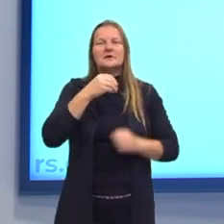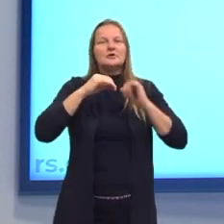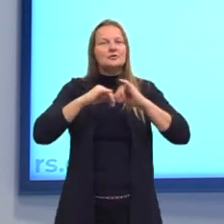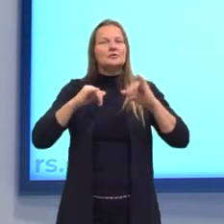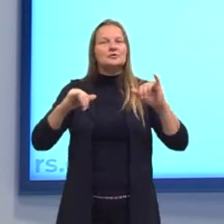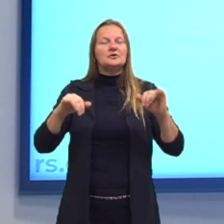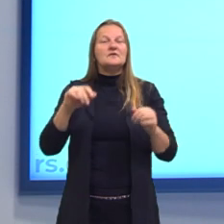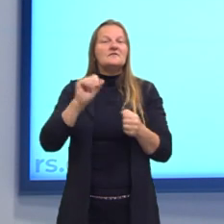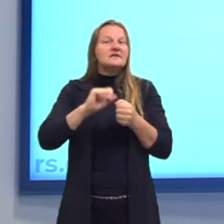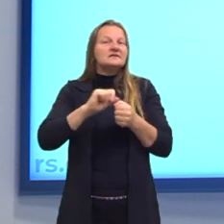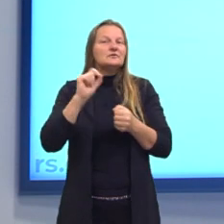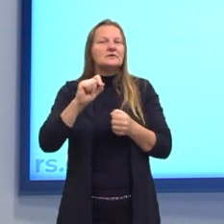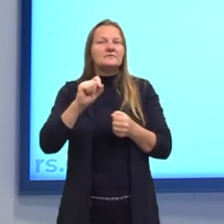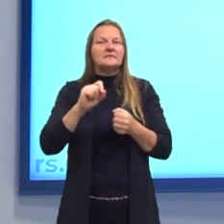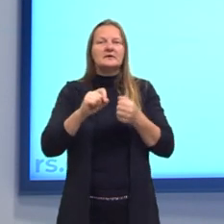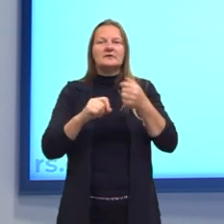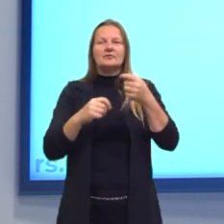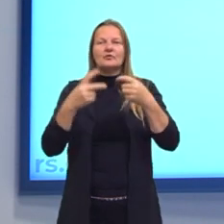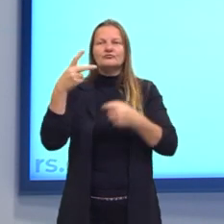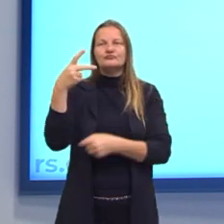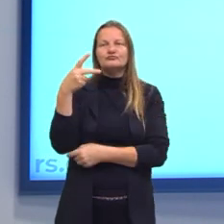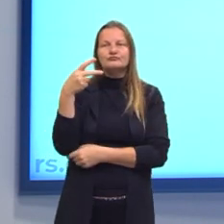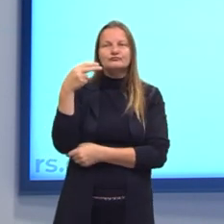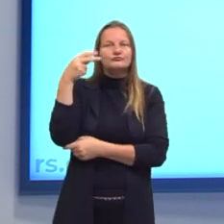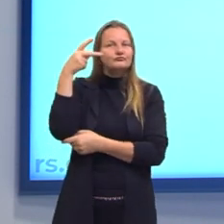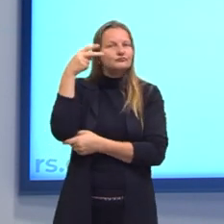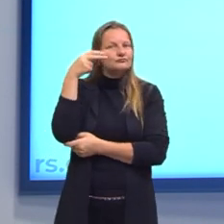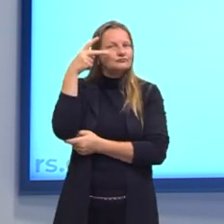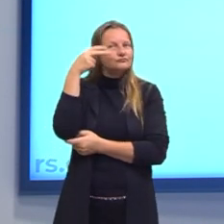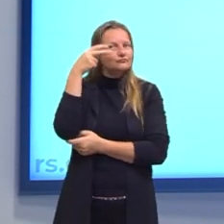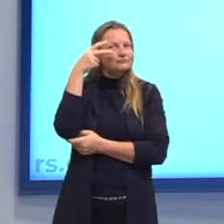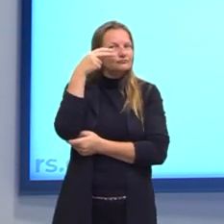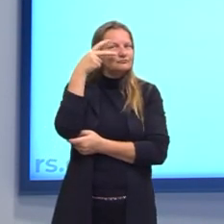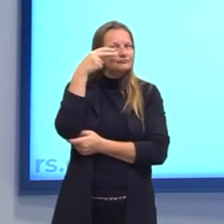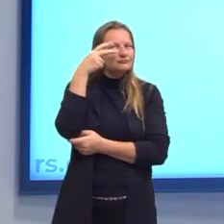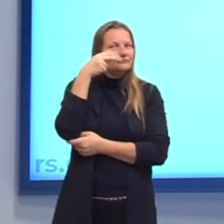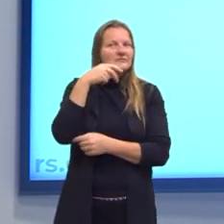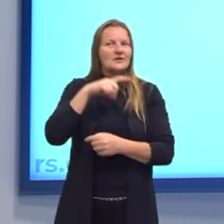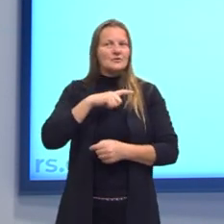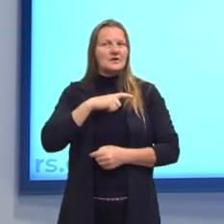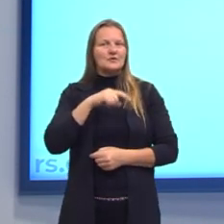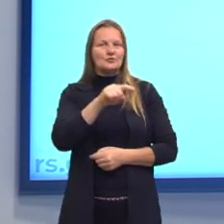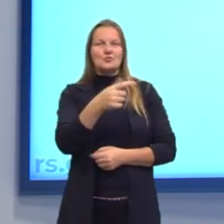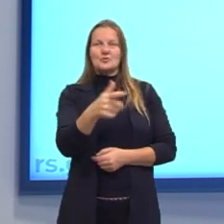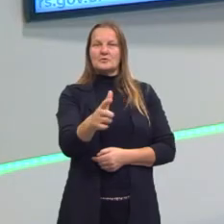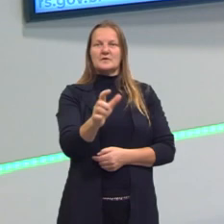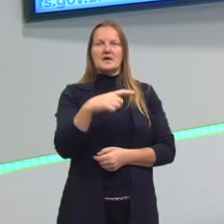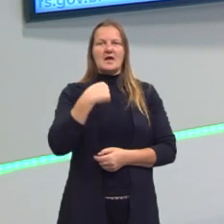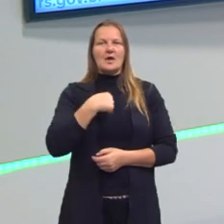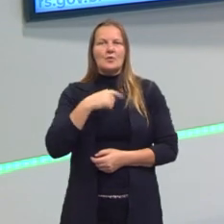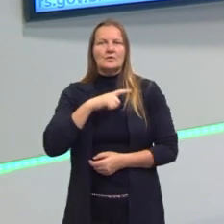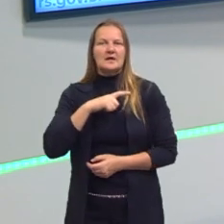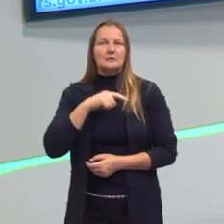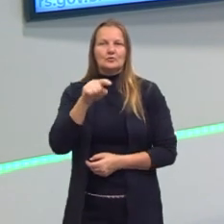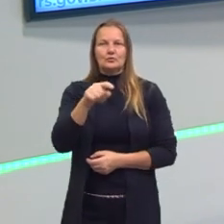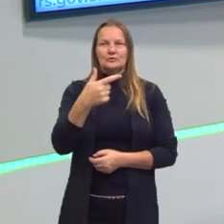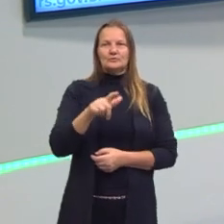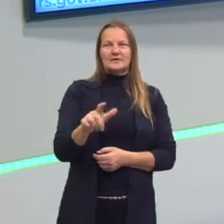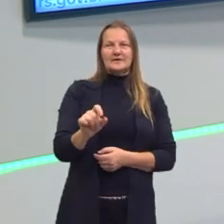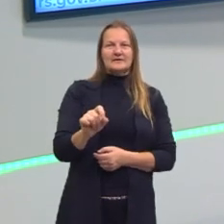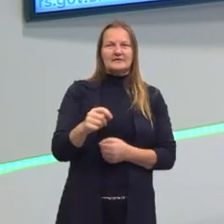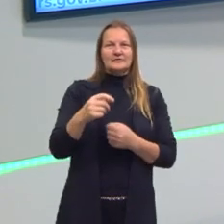inteira. Ele só dizia, eu tenho você, não tem, Era só isso a propaganda, né?